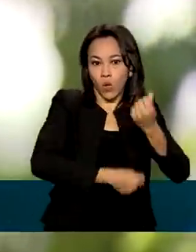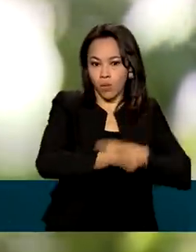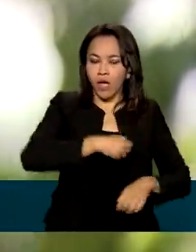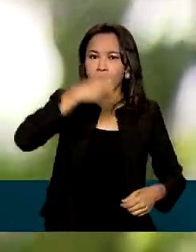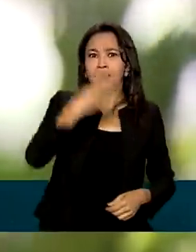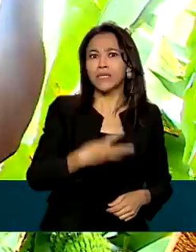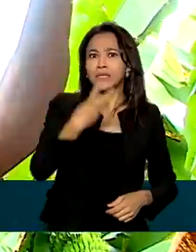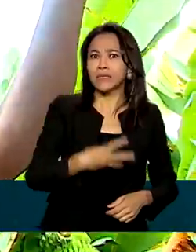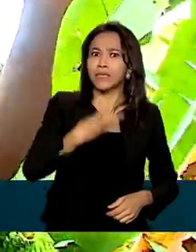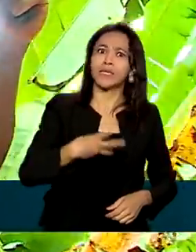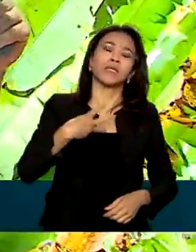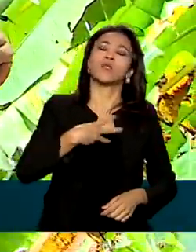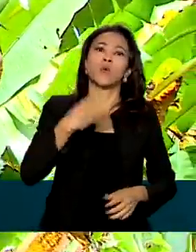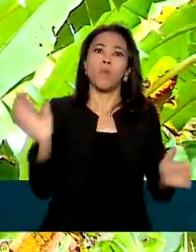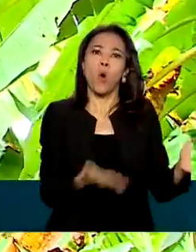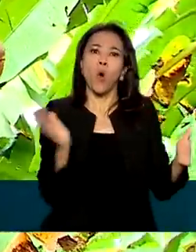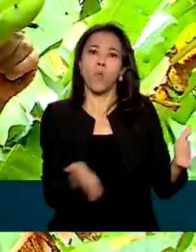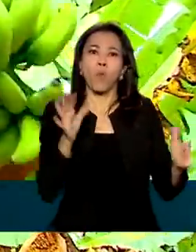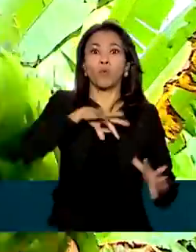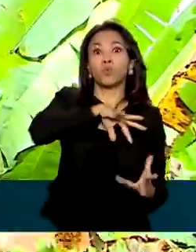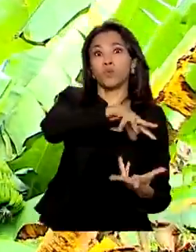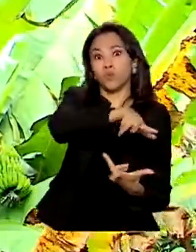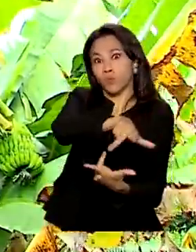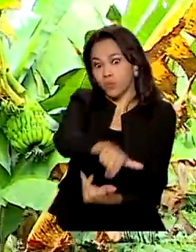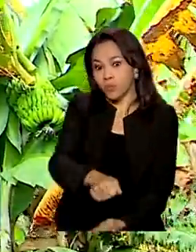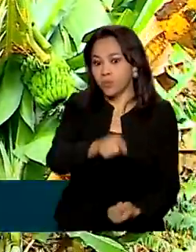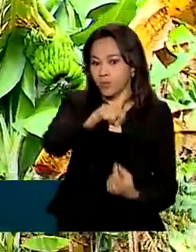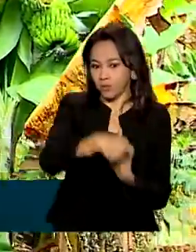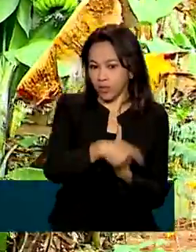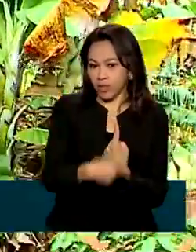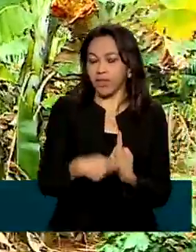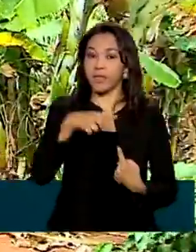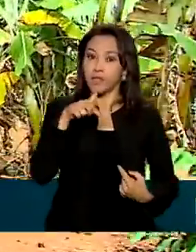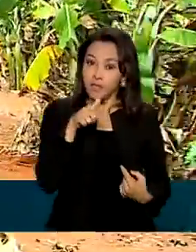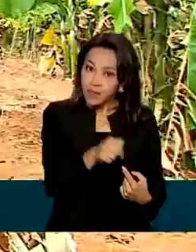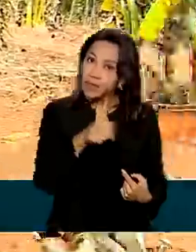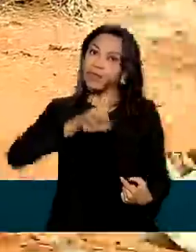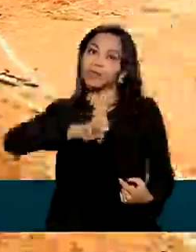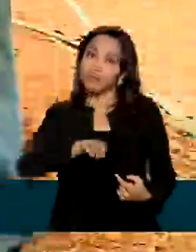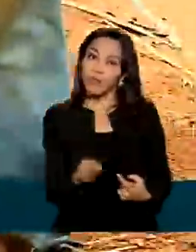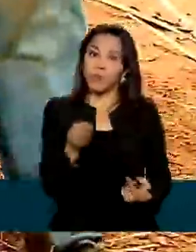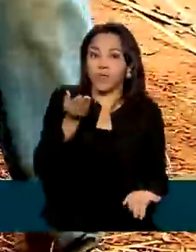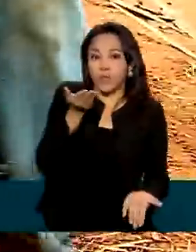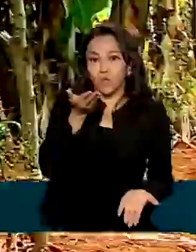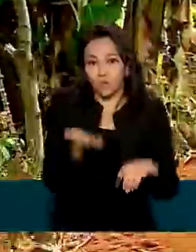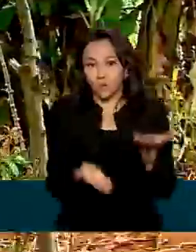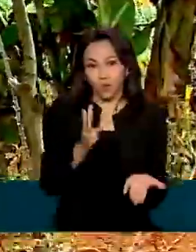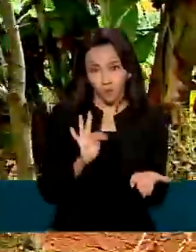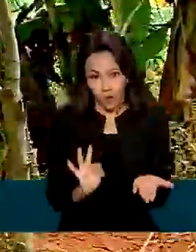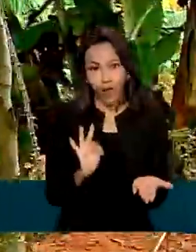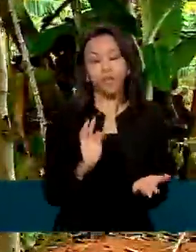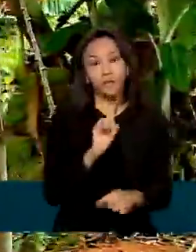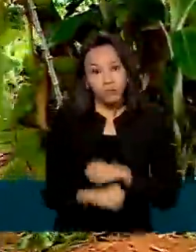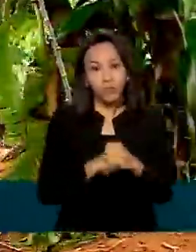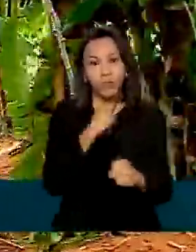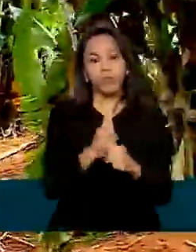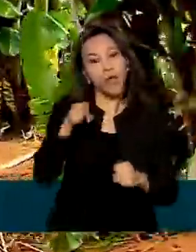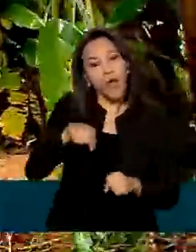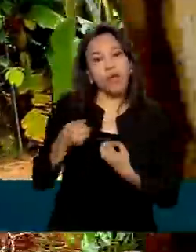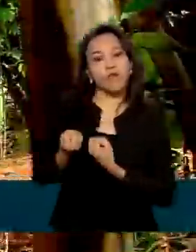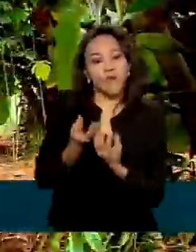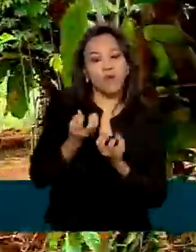bananas do mundo, com uma produção de aproximadamente 7 milhões de toneladas por ano, segundo dados da